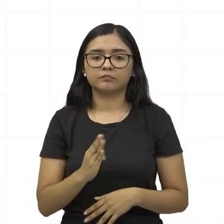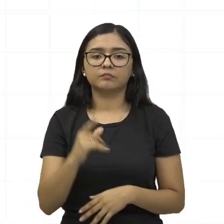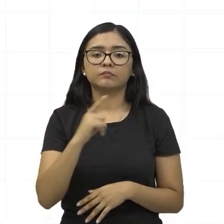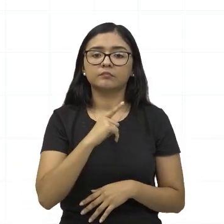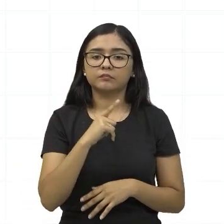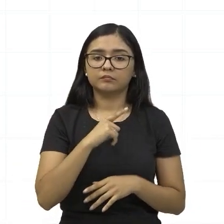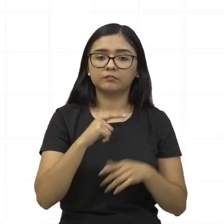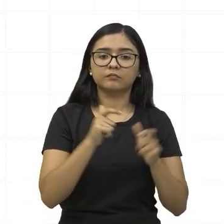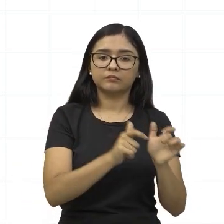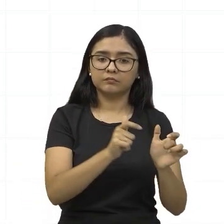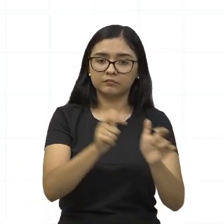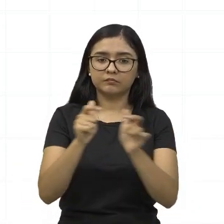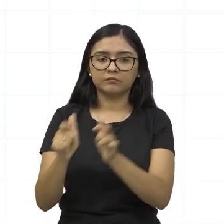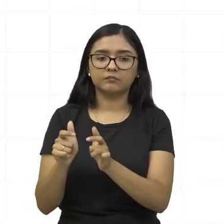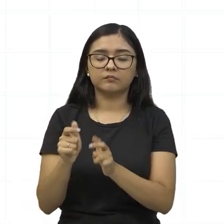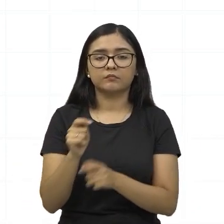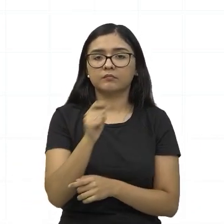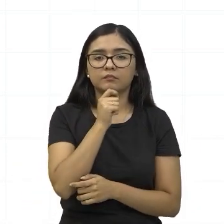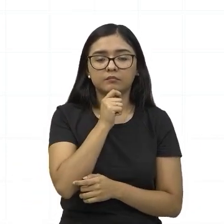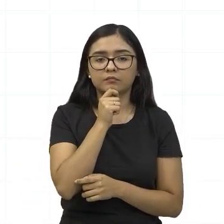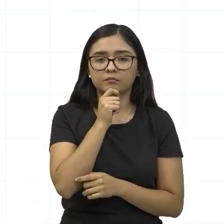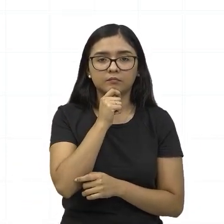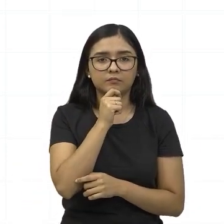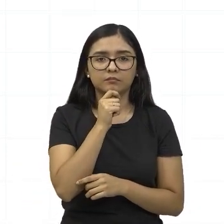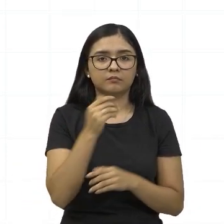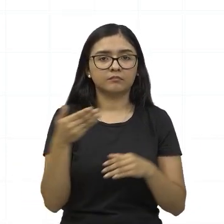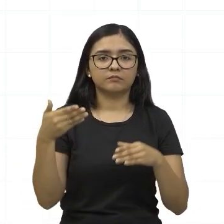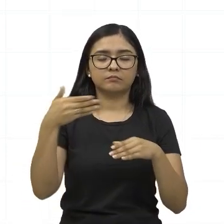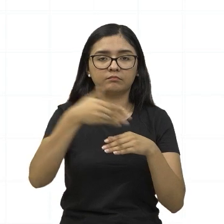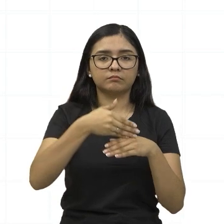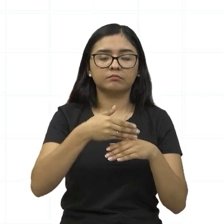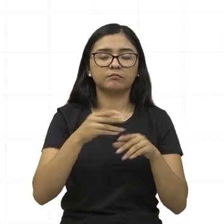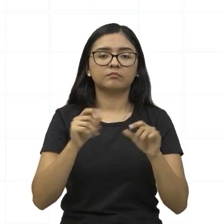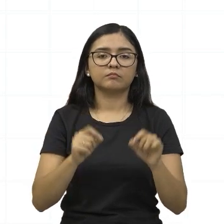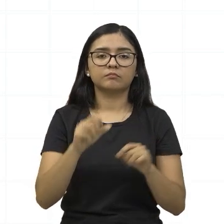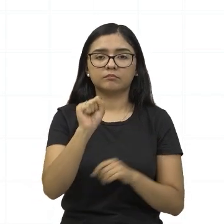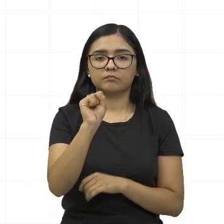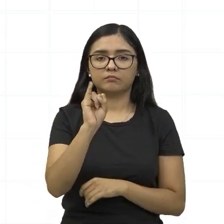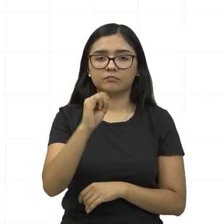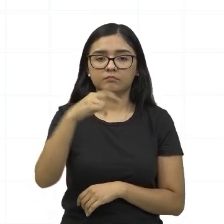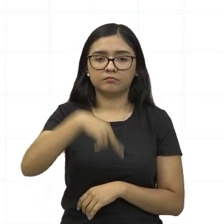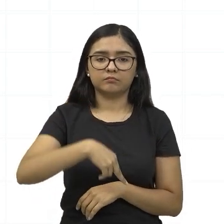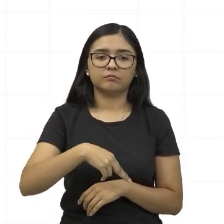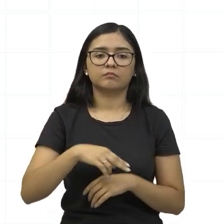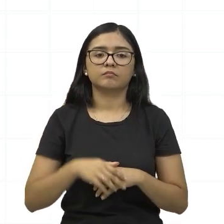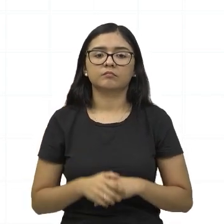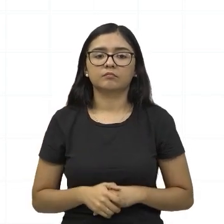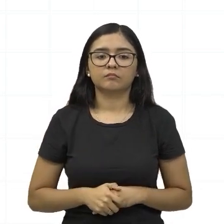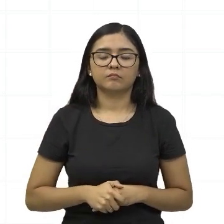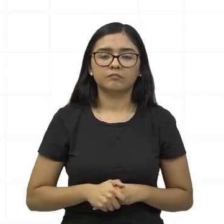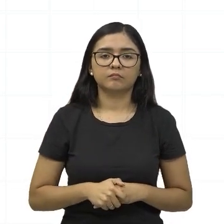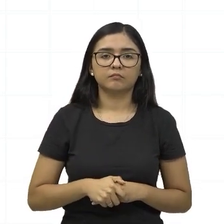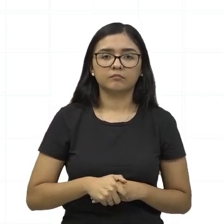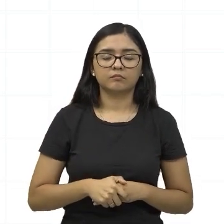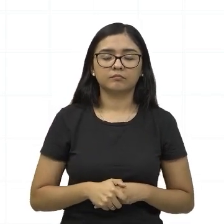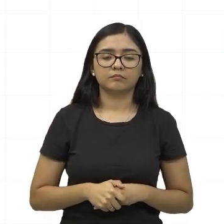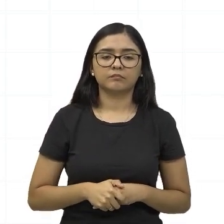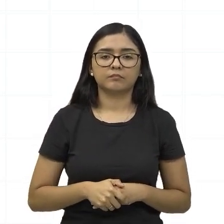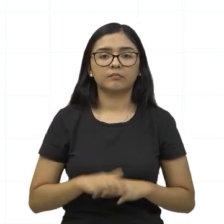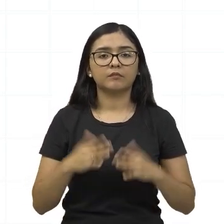existem locais que ficam fora do SIM, né, ficam de fora desse sistema interligado nacional.